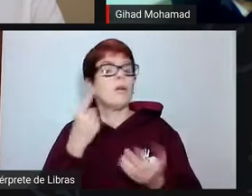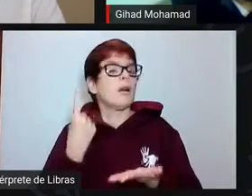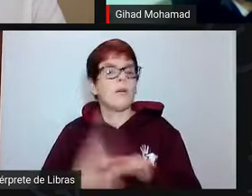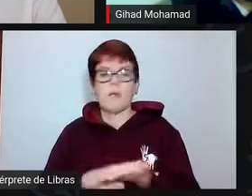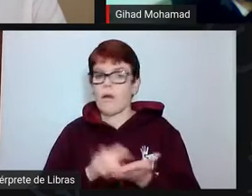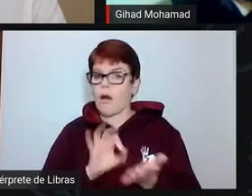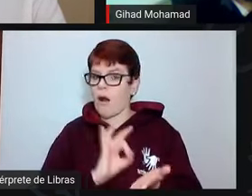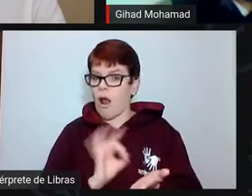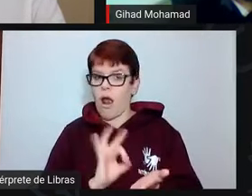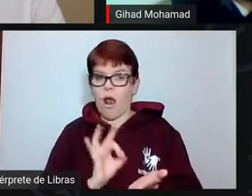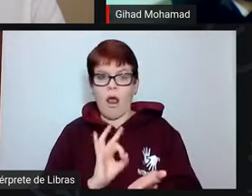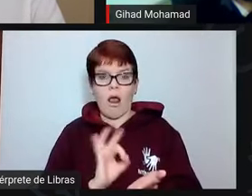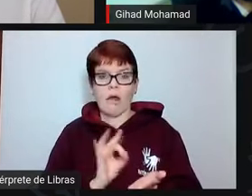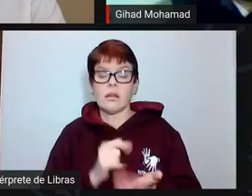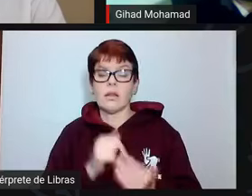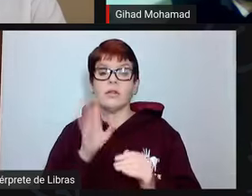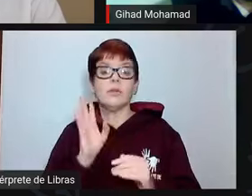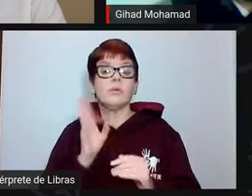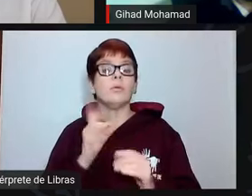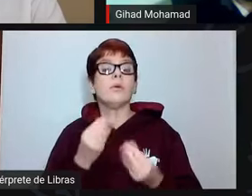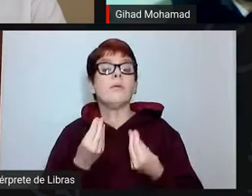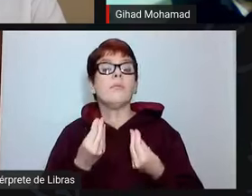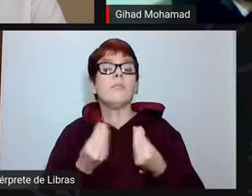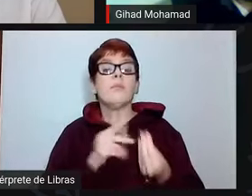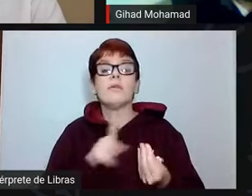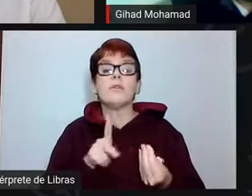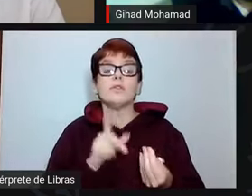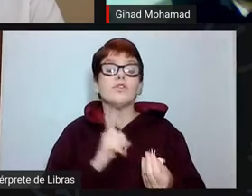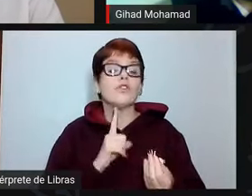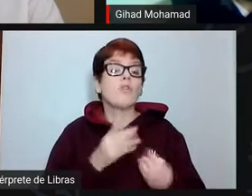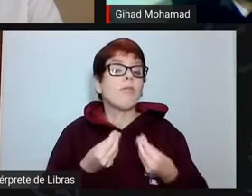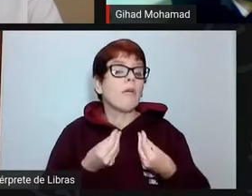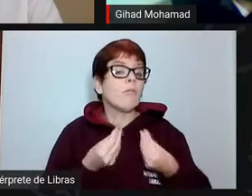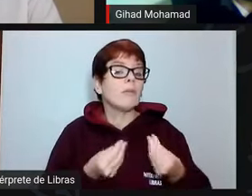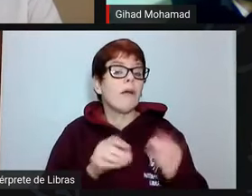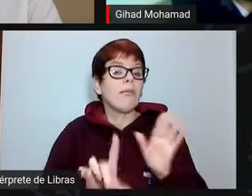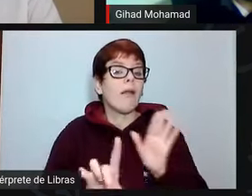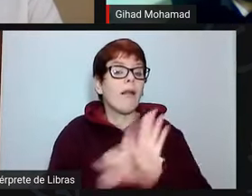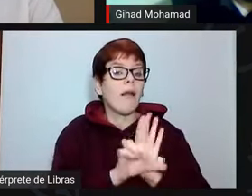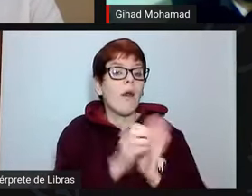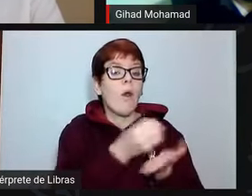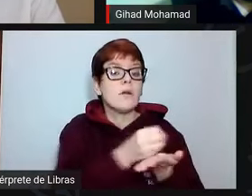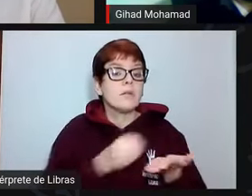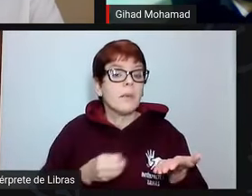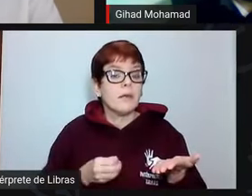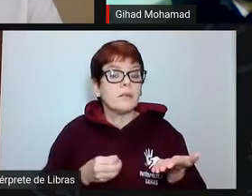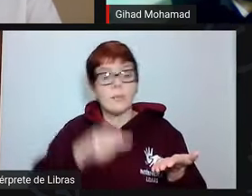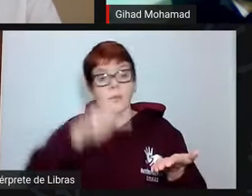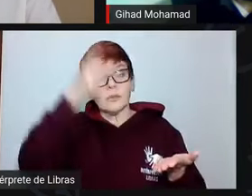além daquilo que está disposto na lei orçamentária anual para a pessoa.